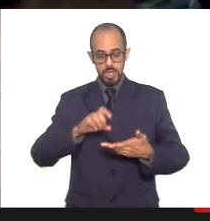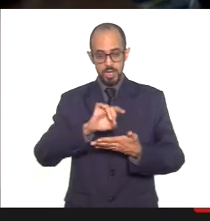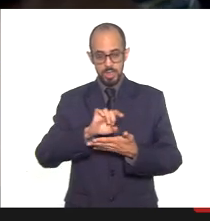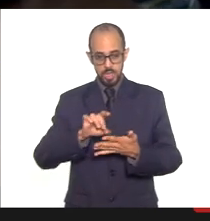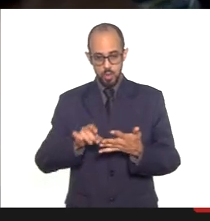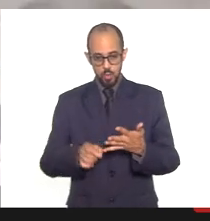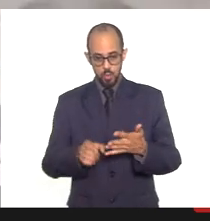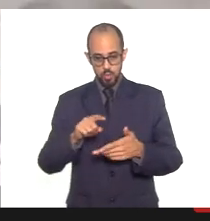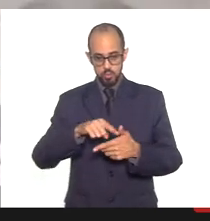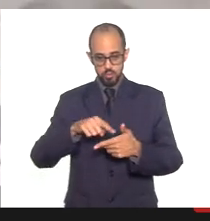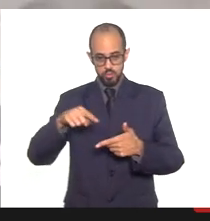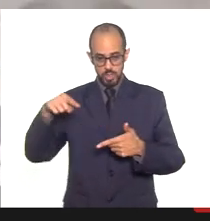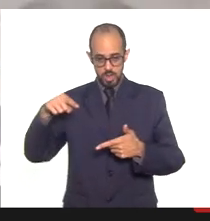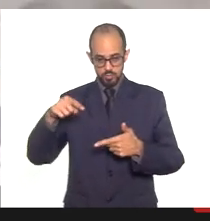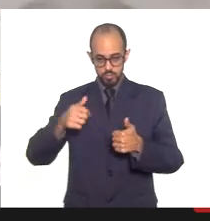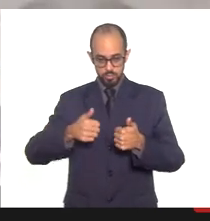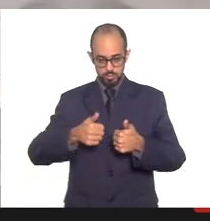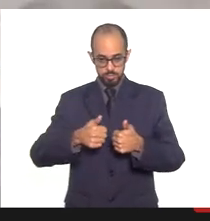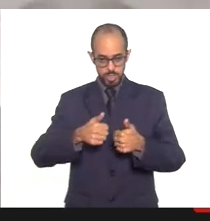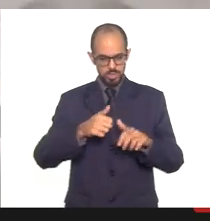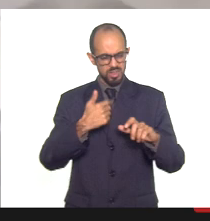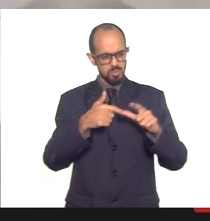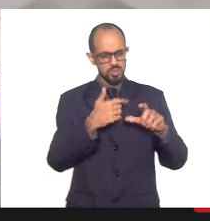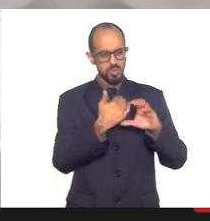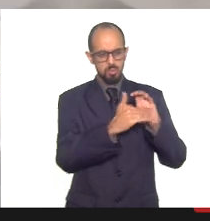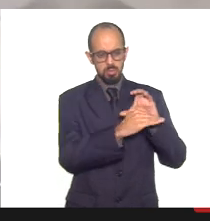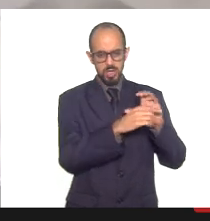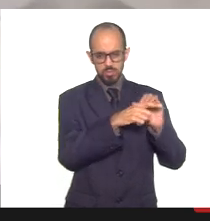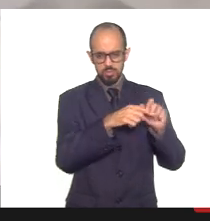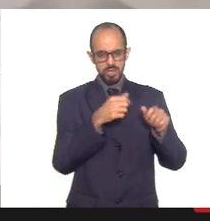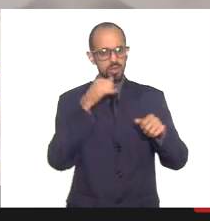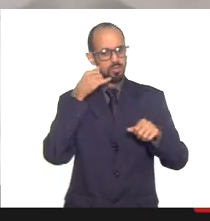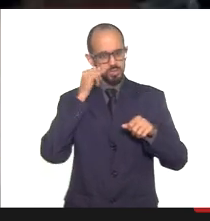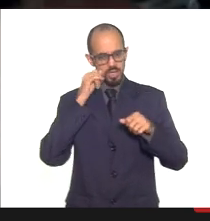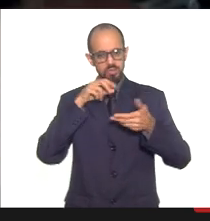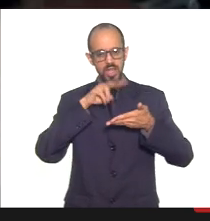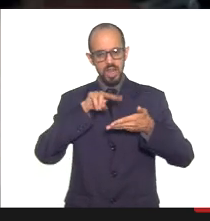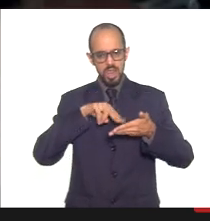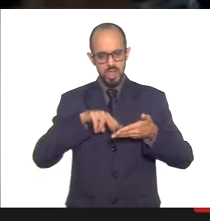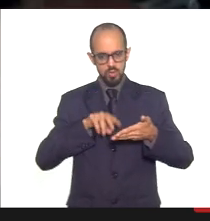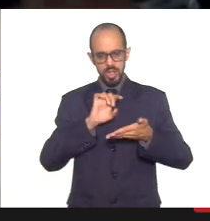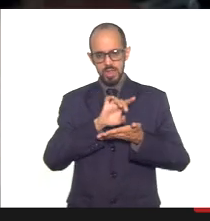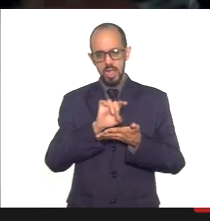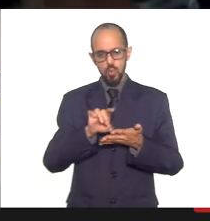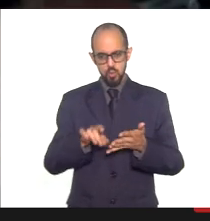Acho melhor. Tá. Seguimos, então.